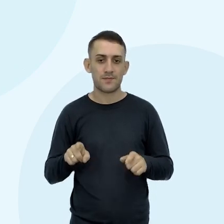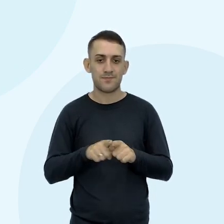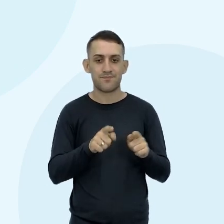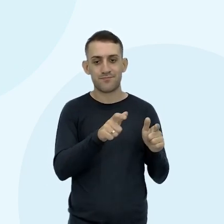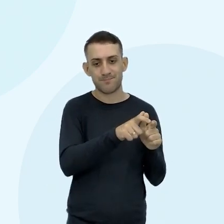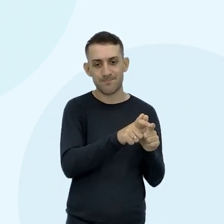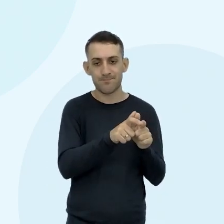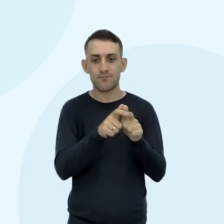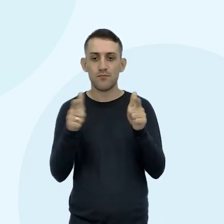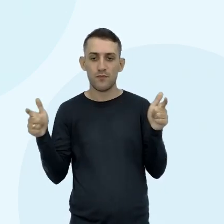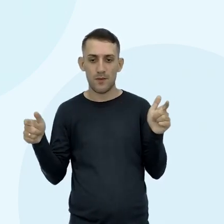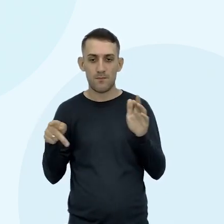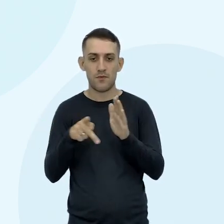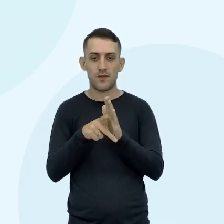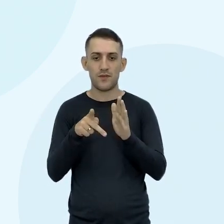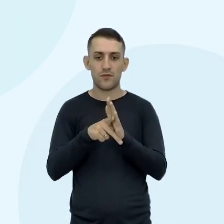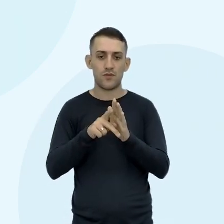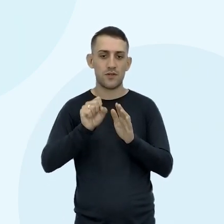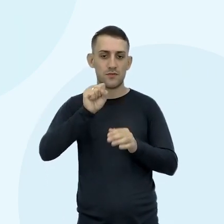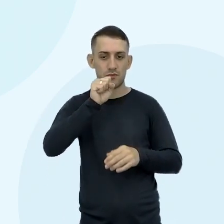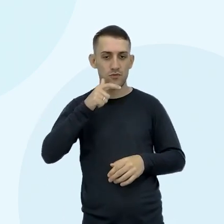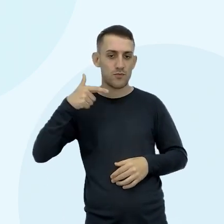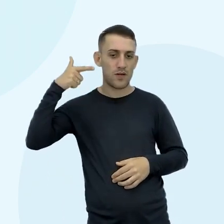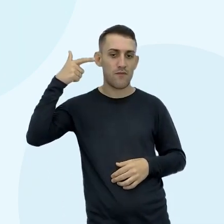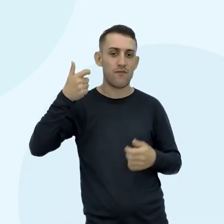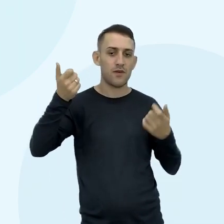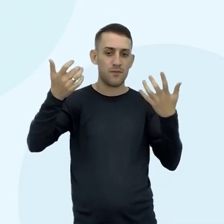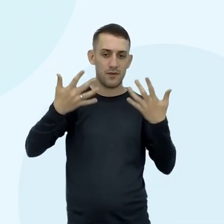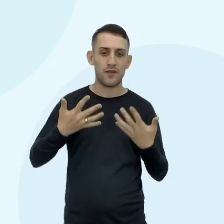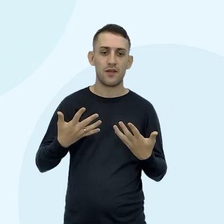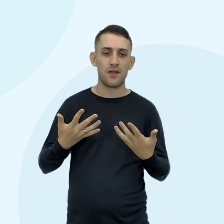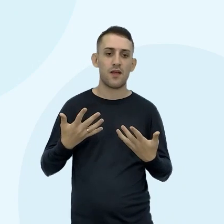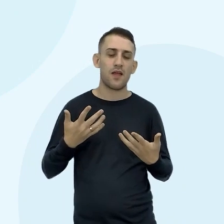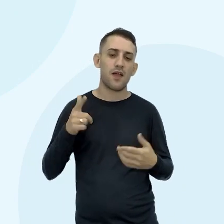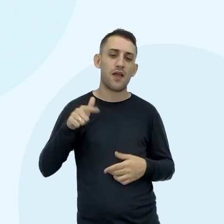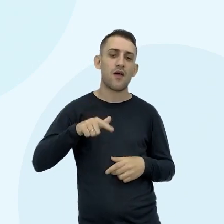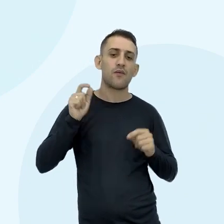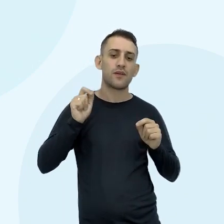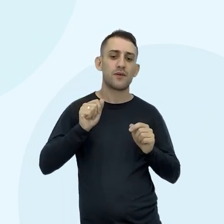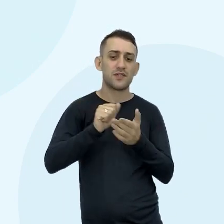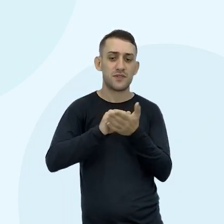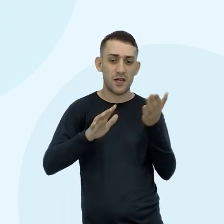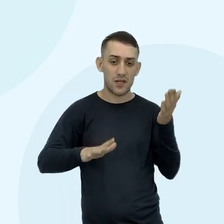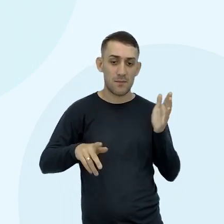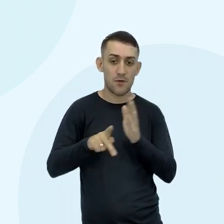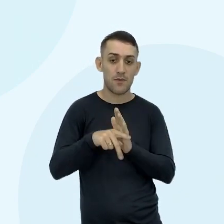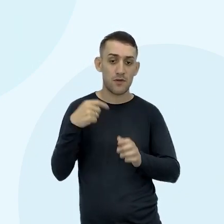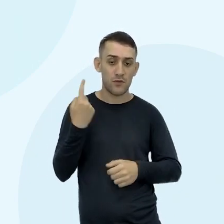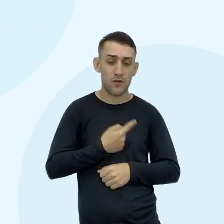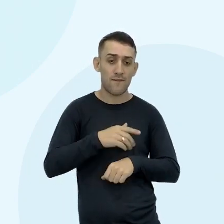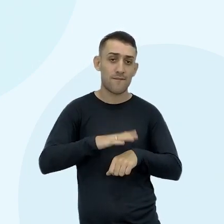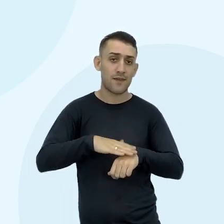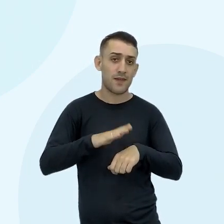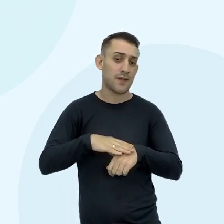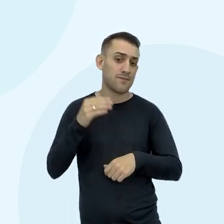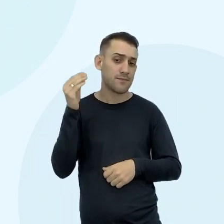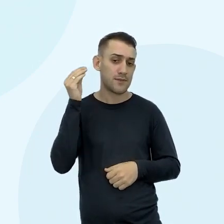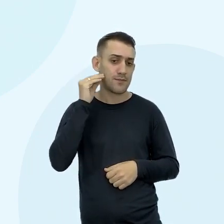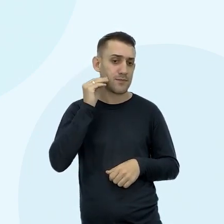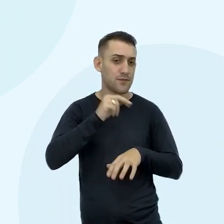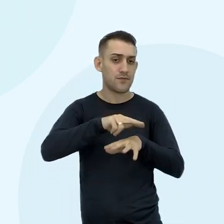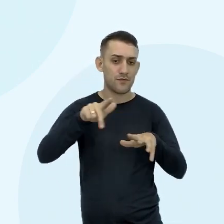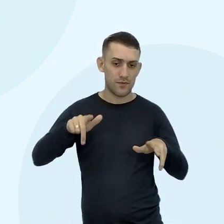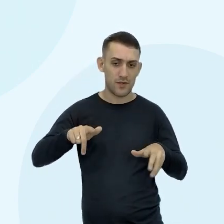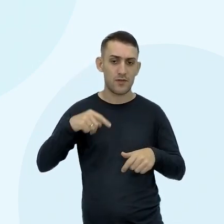micrômetro Para o professor Sumair Para comentar um pouquinho A gente falou sobre É uma das atividades Que a gente fez Mais experimentos Então a gente